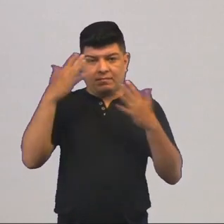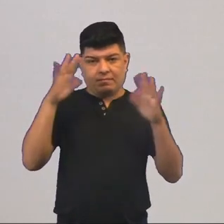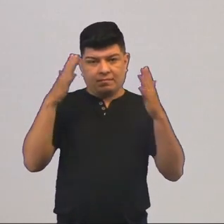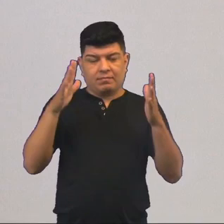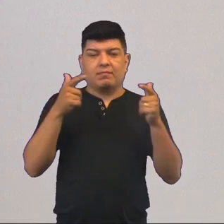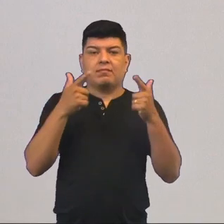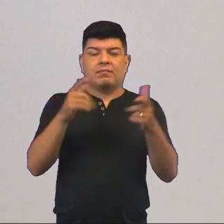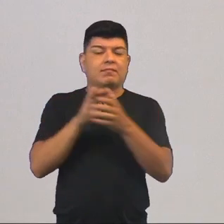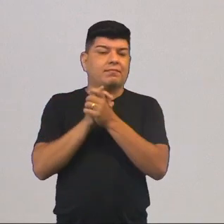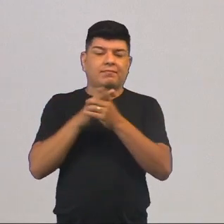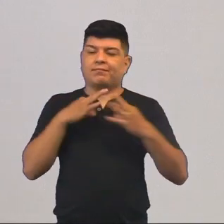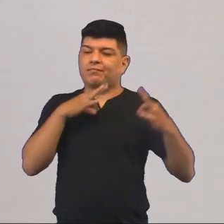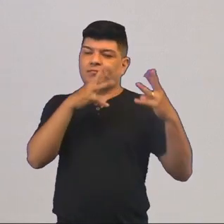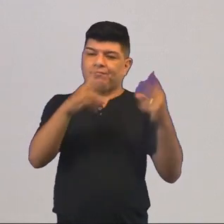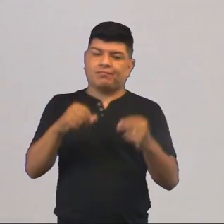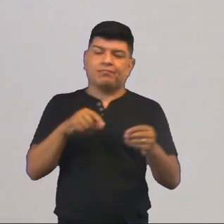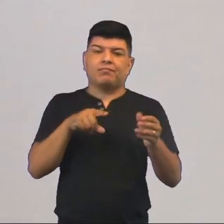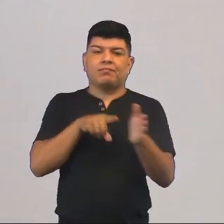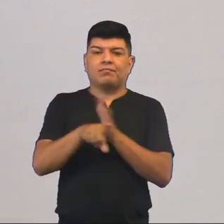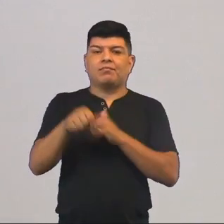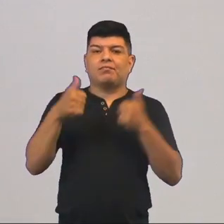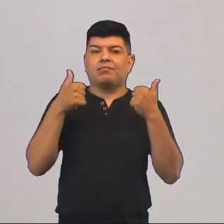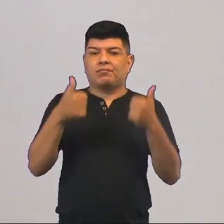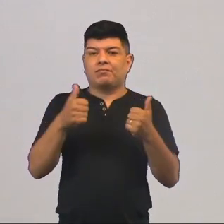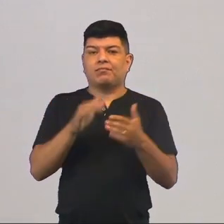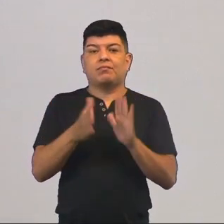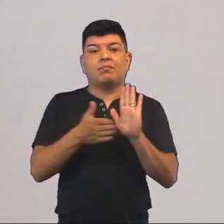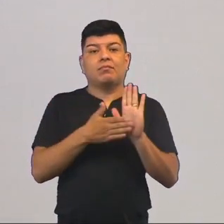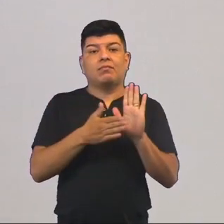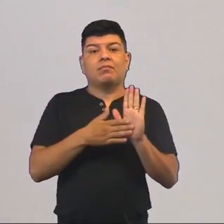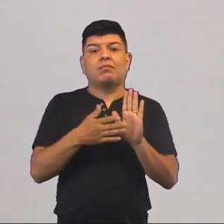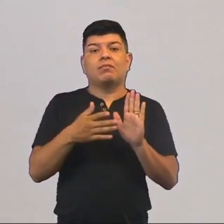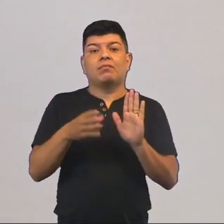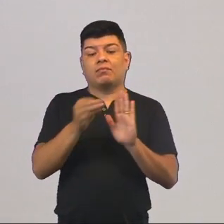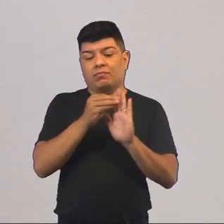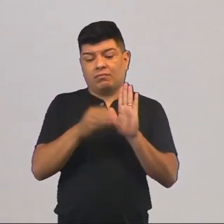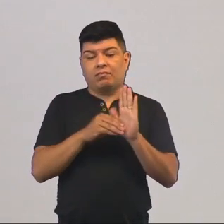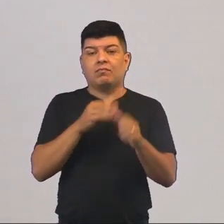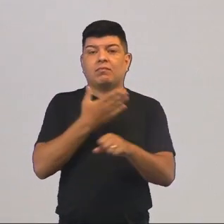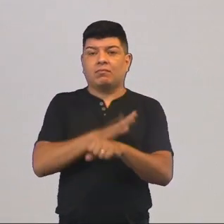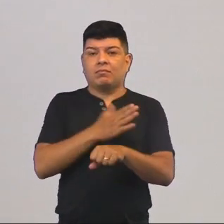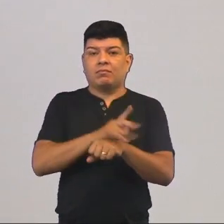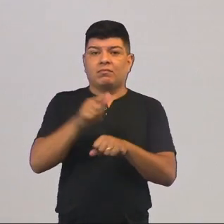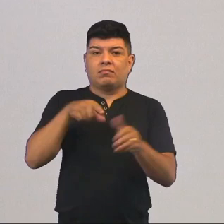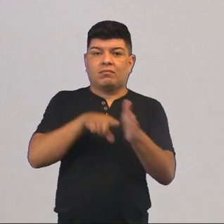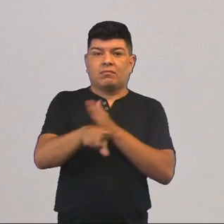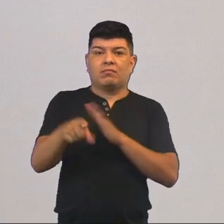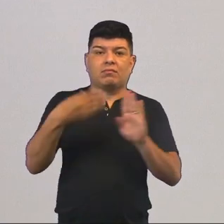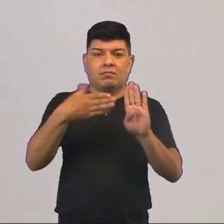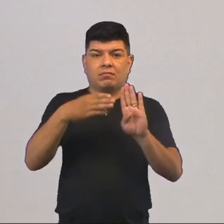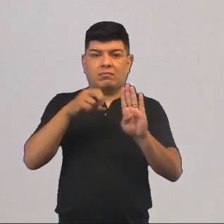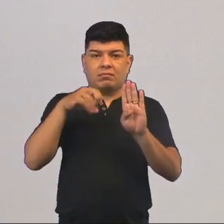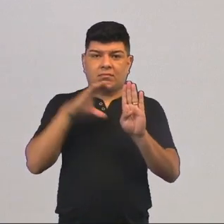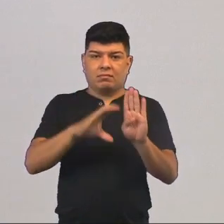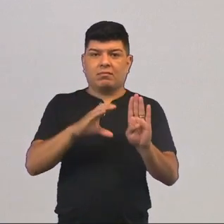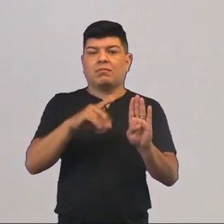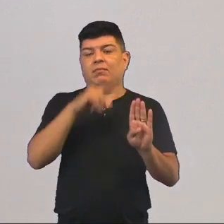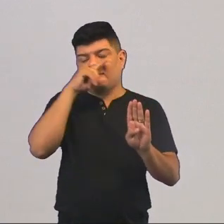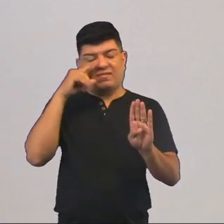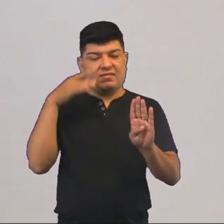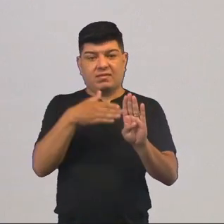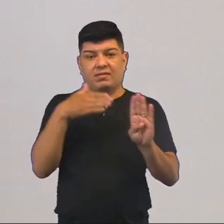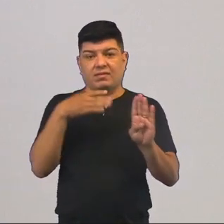parabéns a você que acertou todas as questões propostas. Quer ter esse conteúdo? Quer praticar outras questões? Entra na plataforma